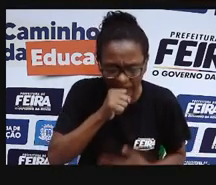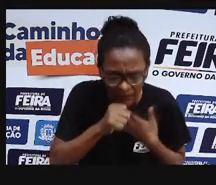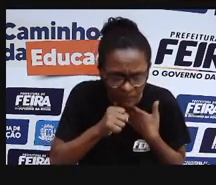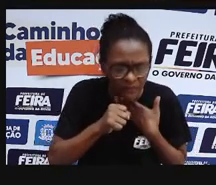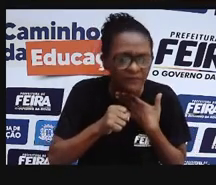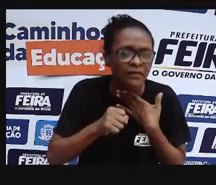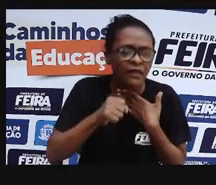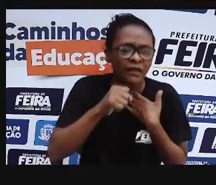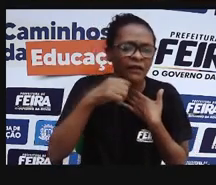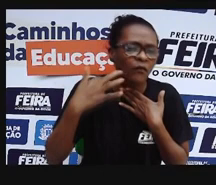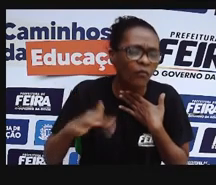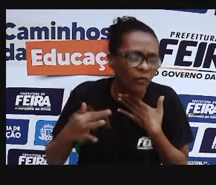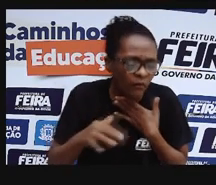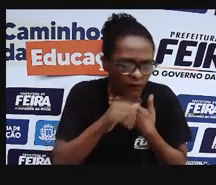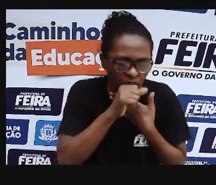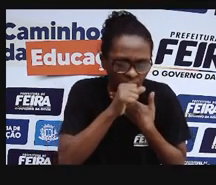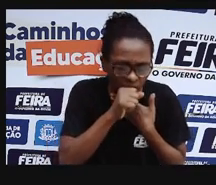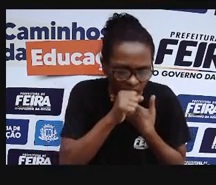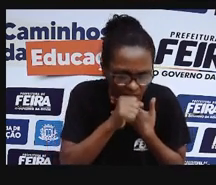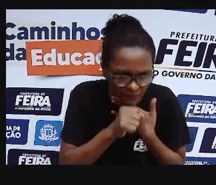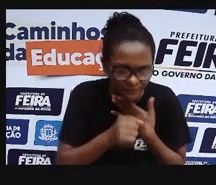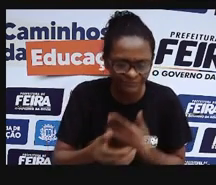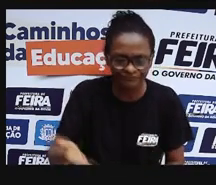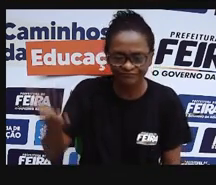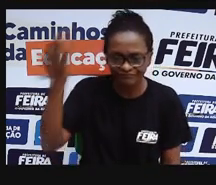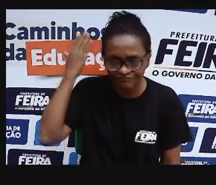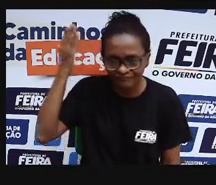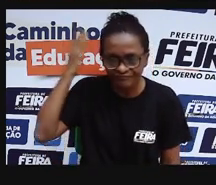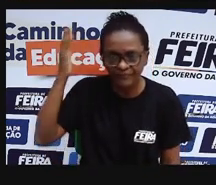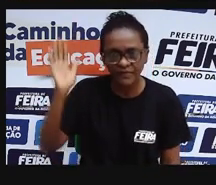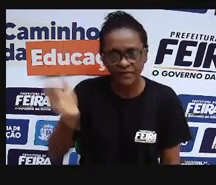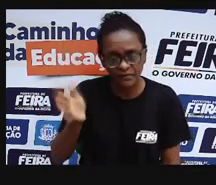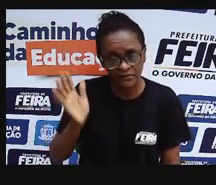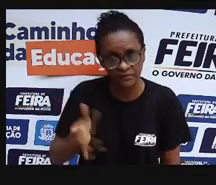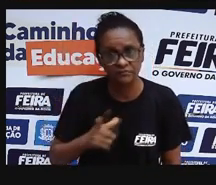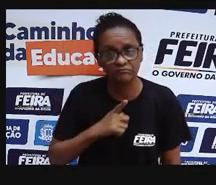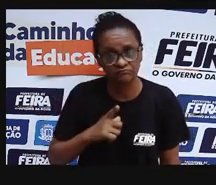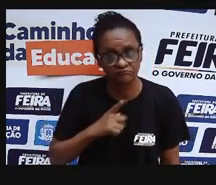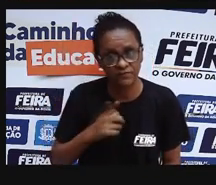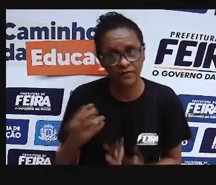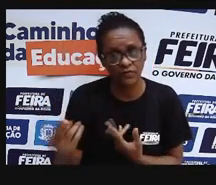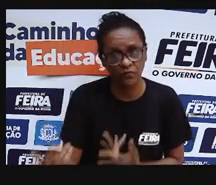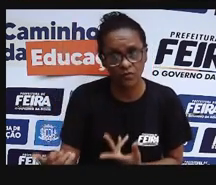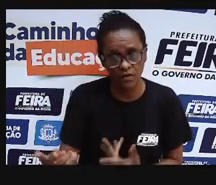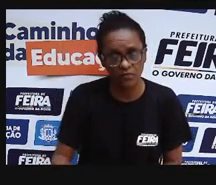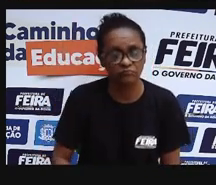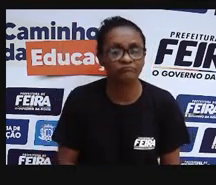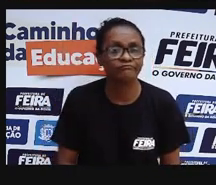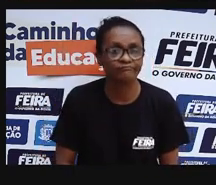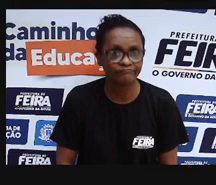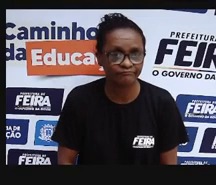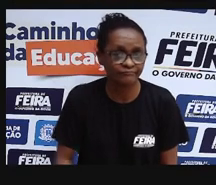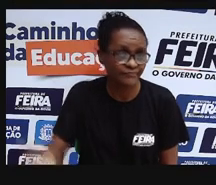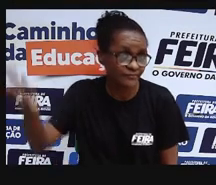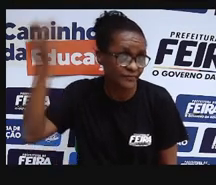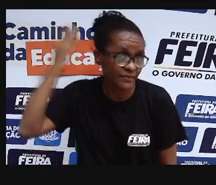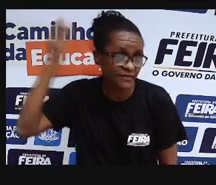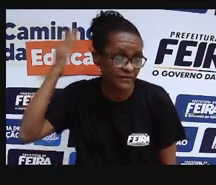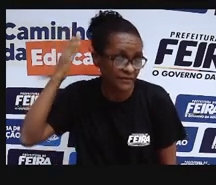a população, iniciou essa doença lá na população do Oriente Médio, que é uma região